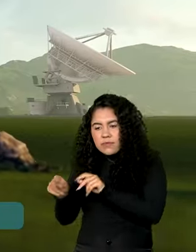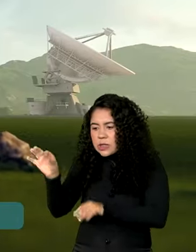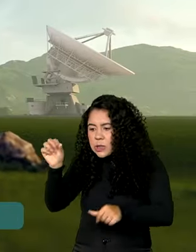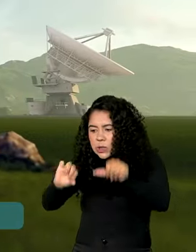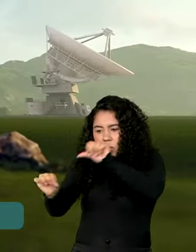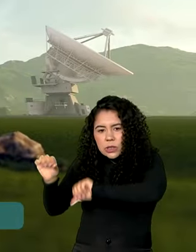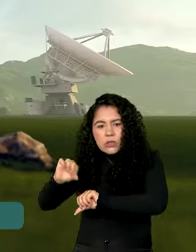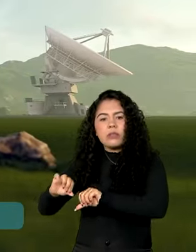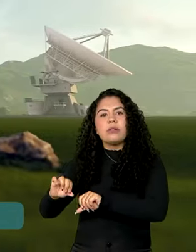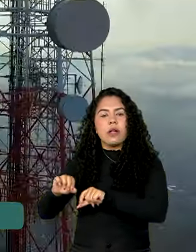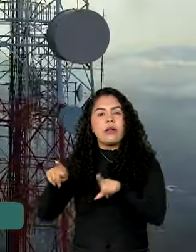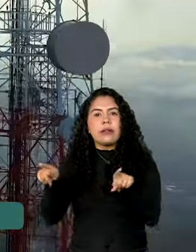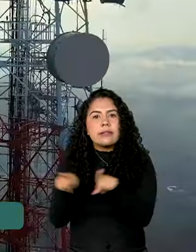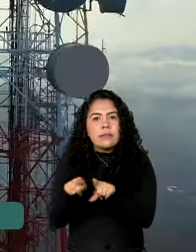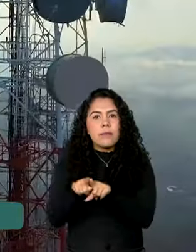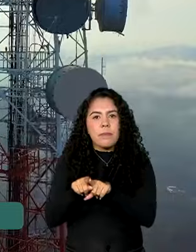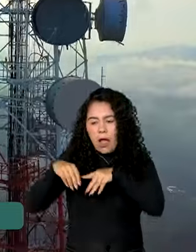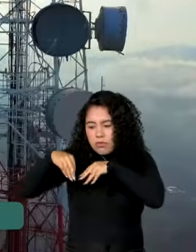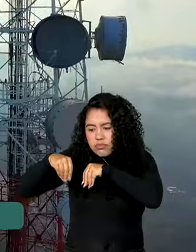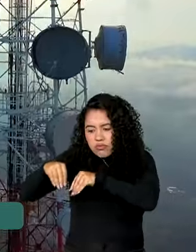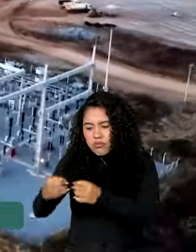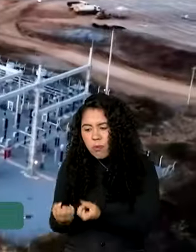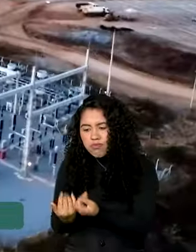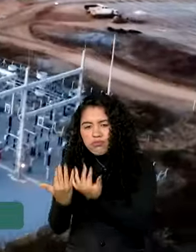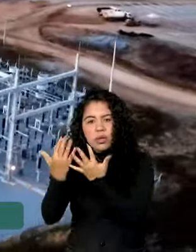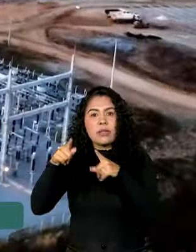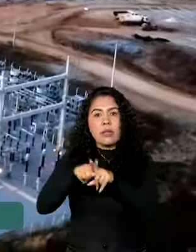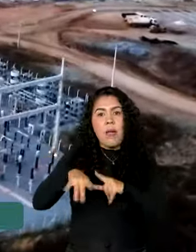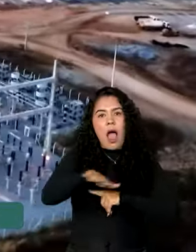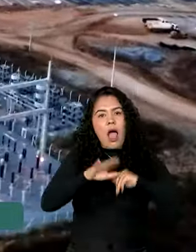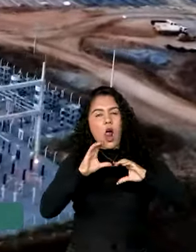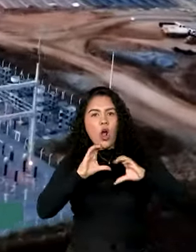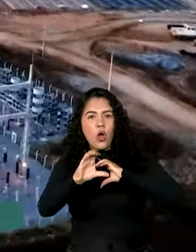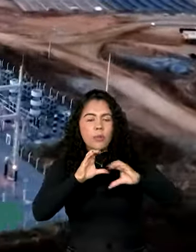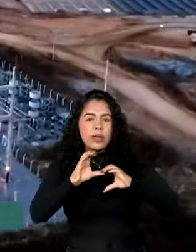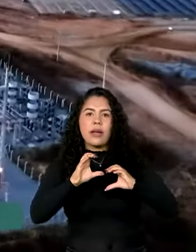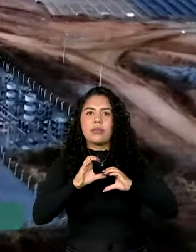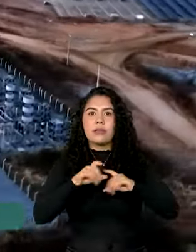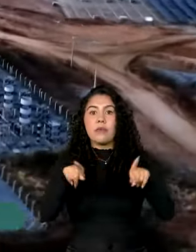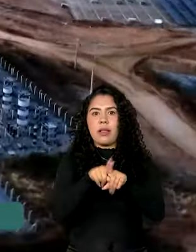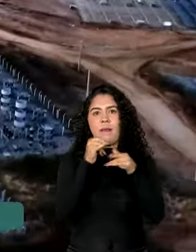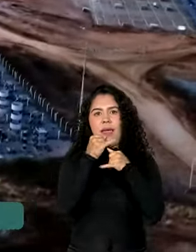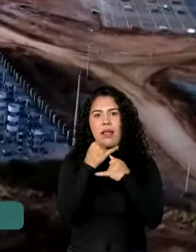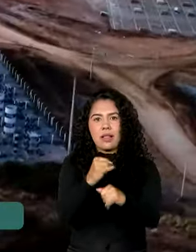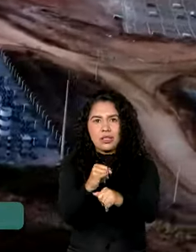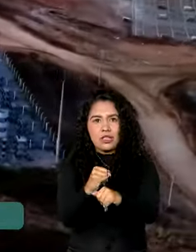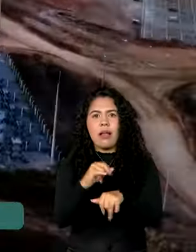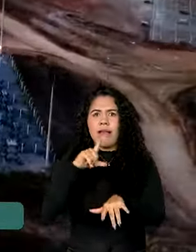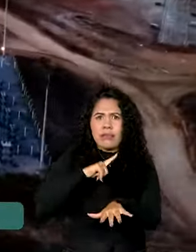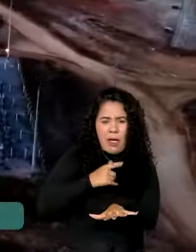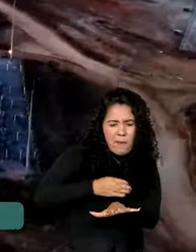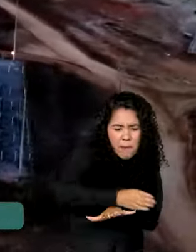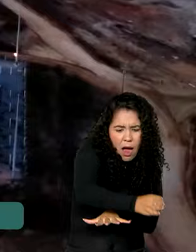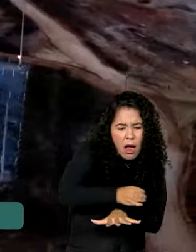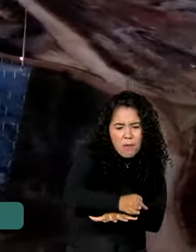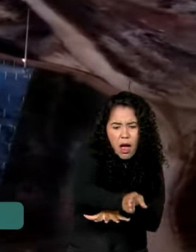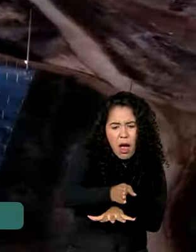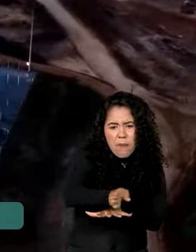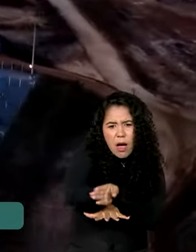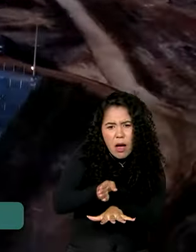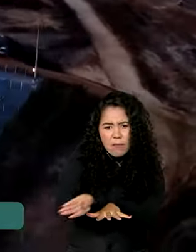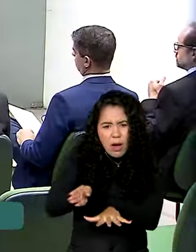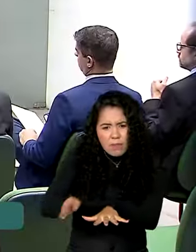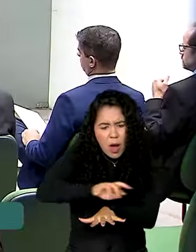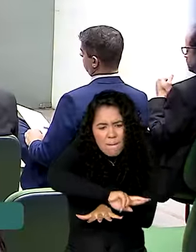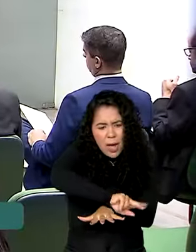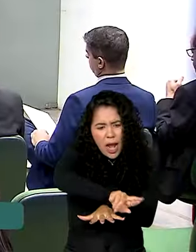também a gente de comunicações e energia. Ou seja, você pode ver aí que é muito diversificado